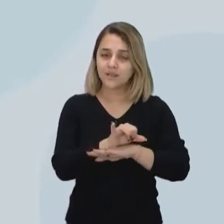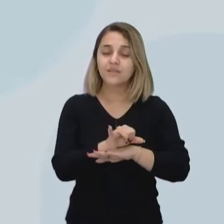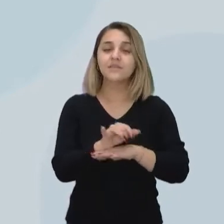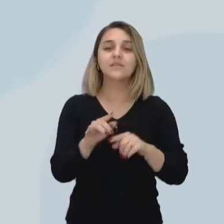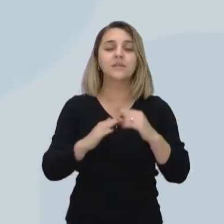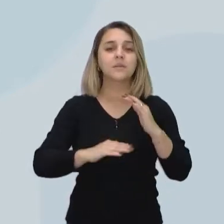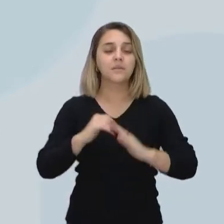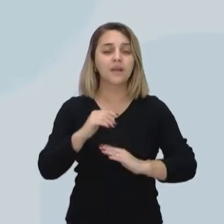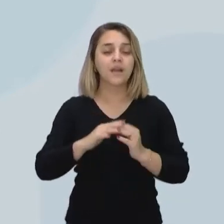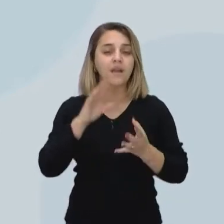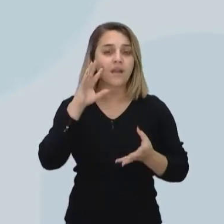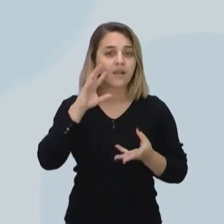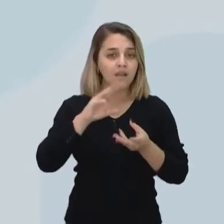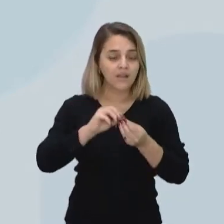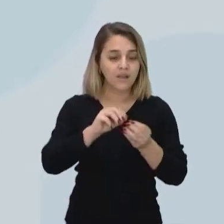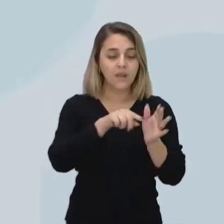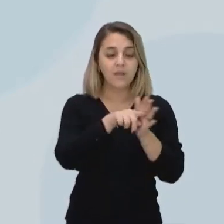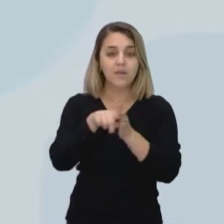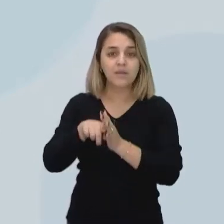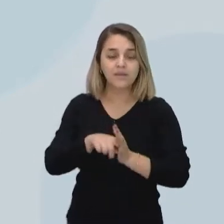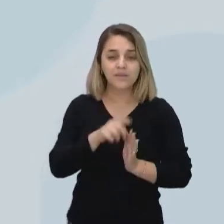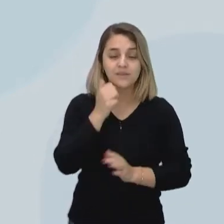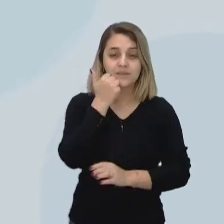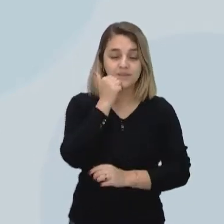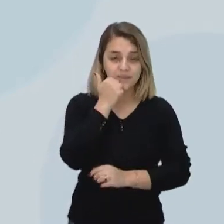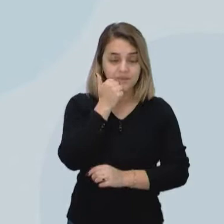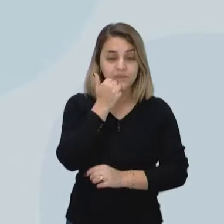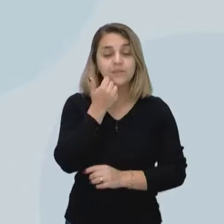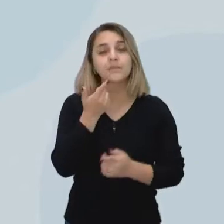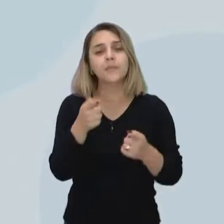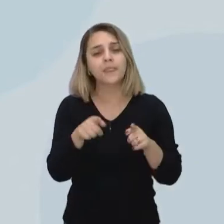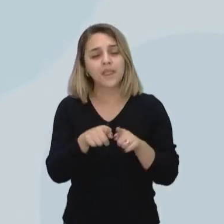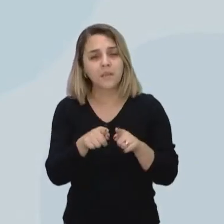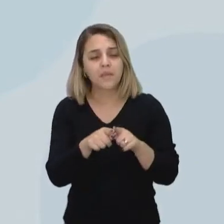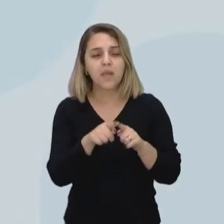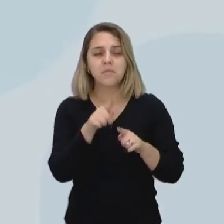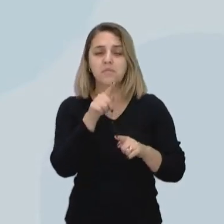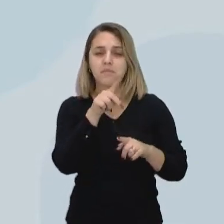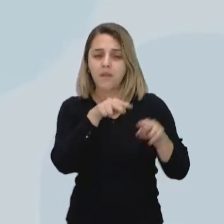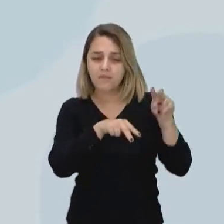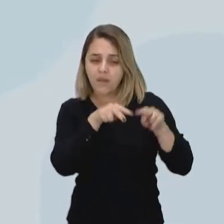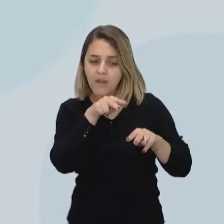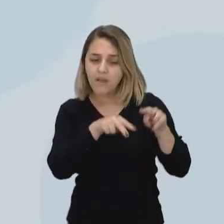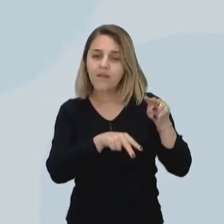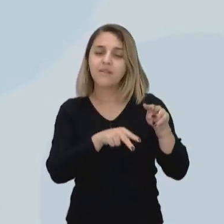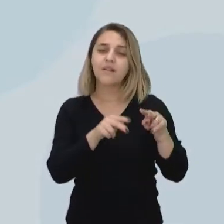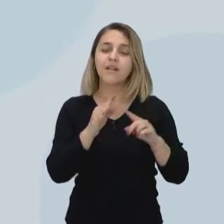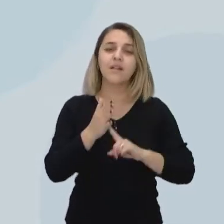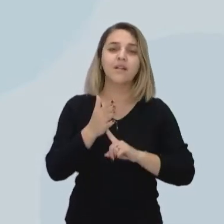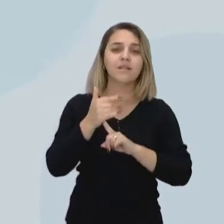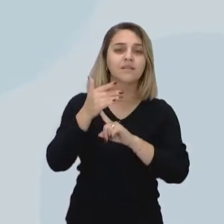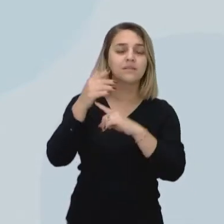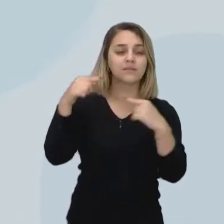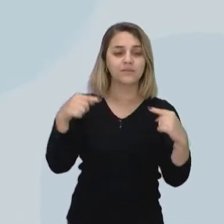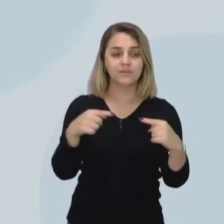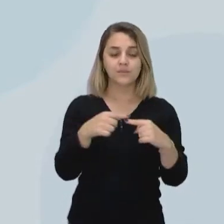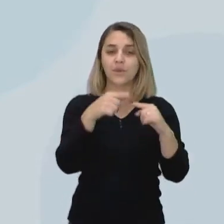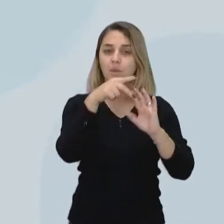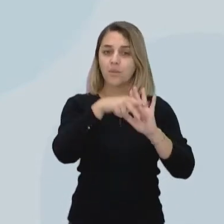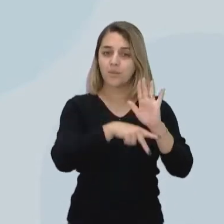ao eixo da investigação científica e conferir tecnologias adequadas em projetos de moradia